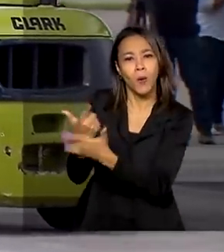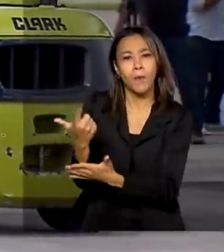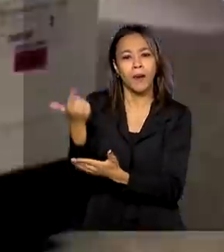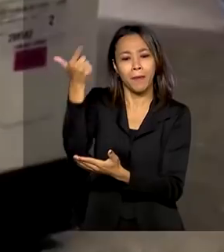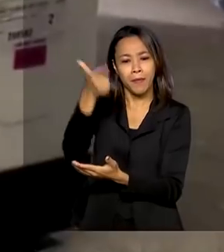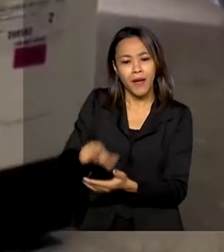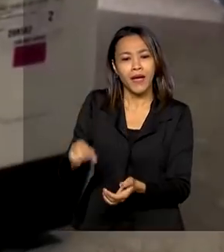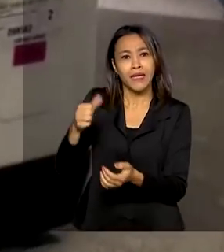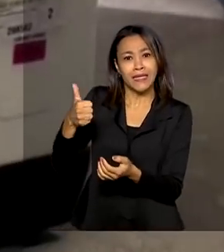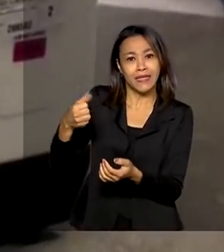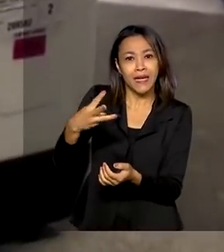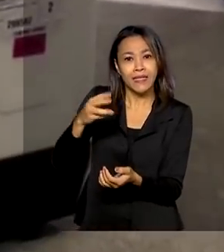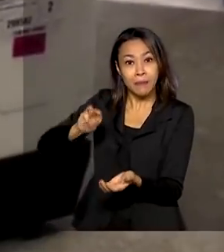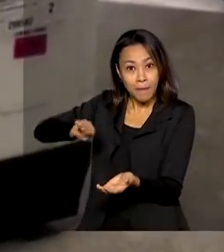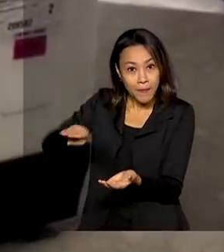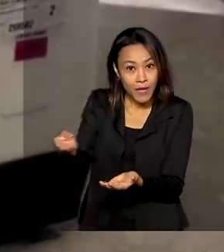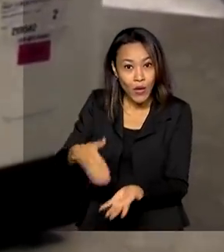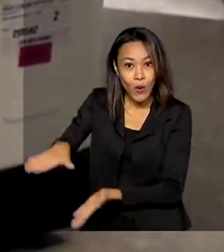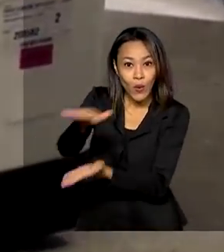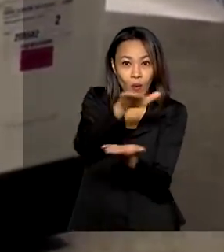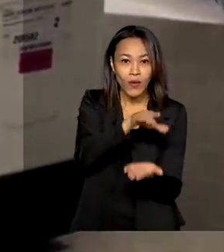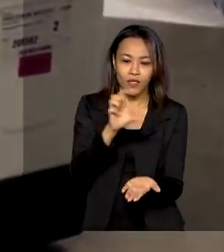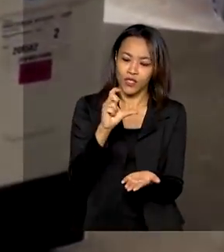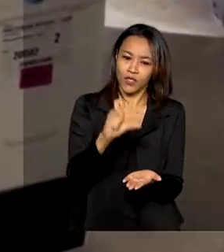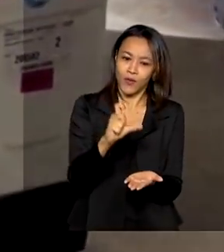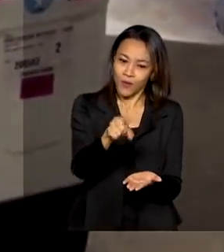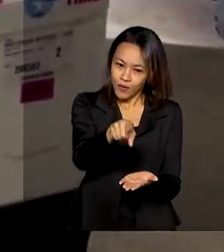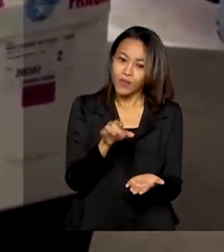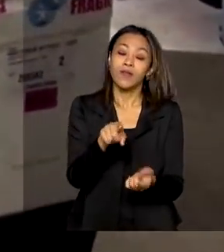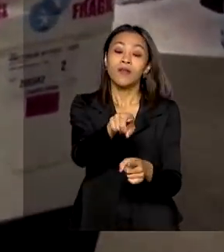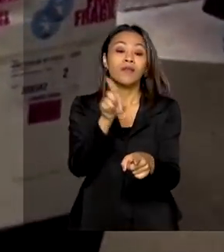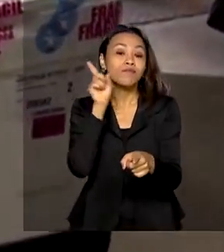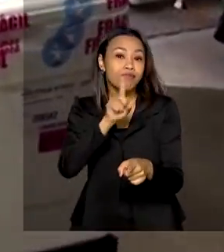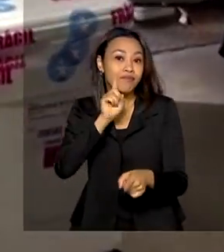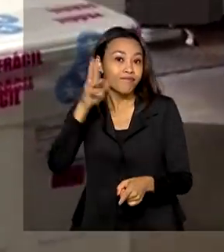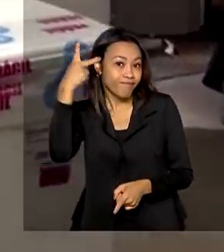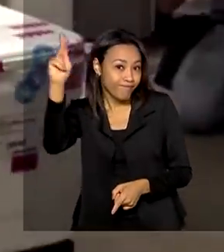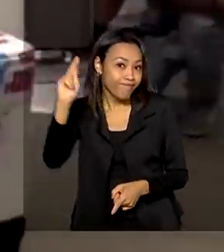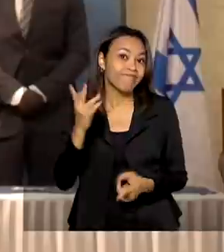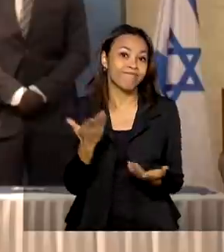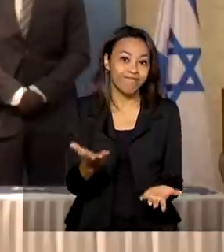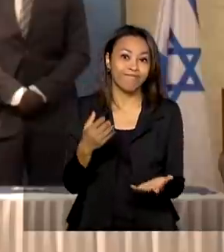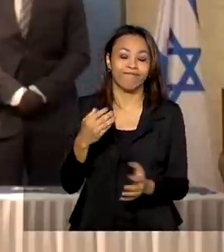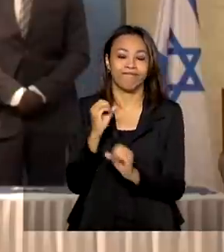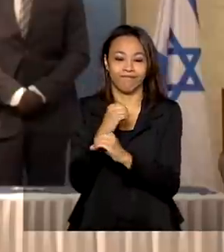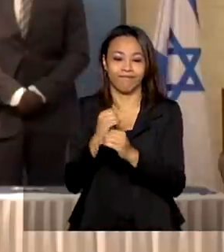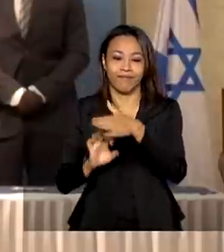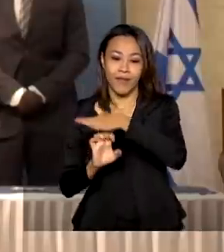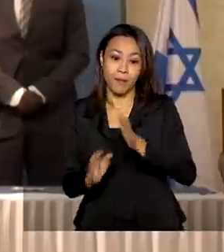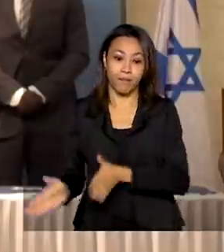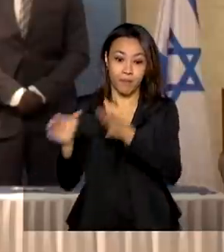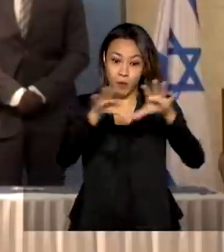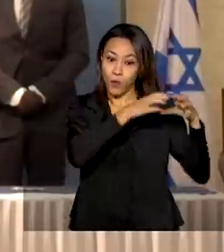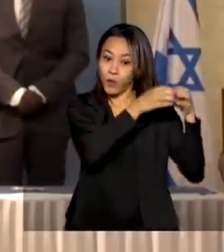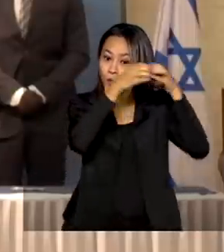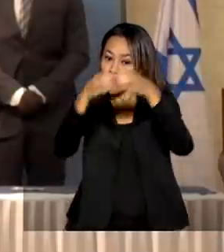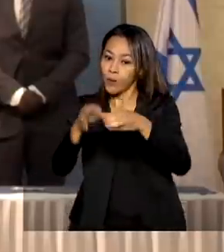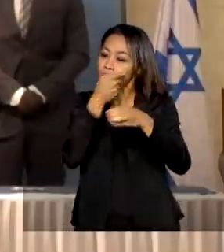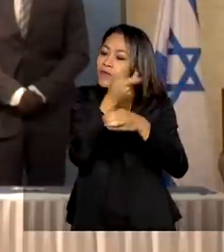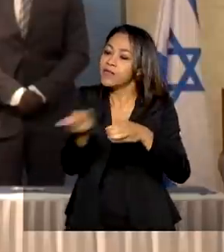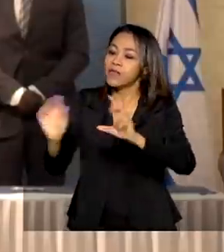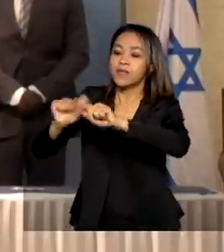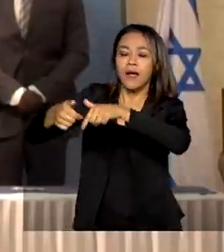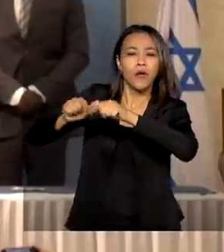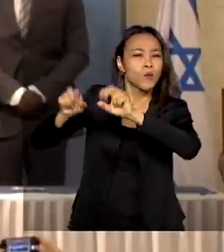13 milhões de doses do laboratório norte-americano Moderna. E delegação brasileira visita Israel para